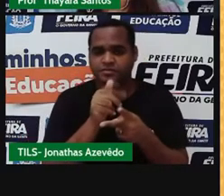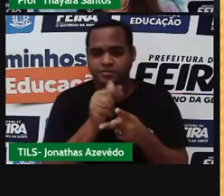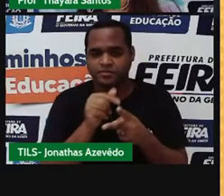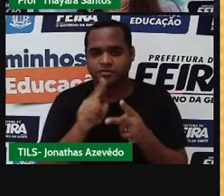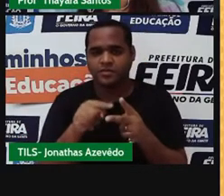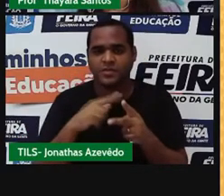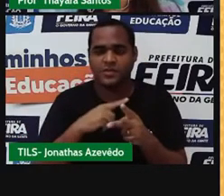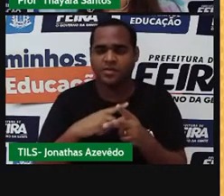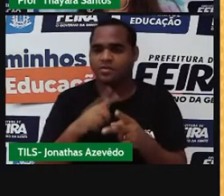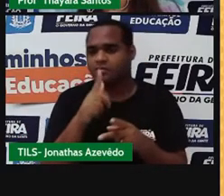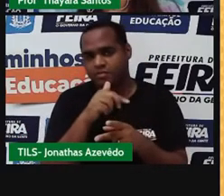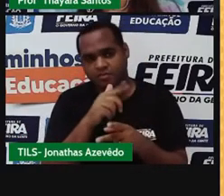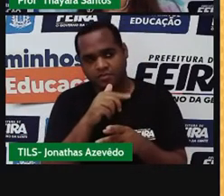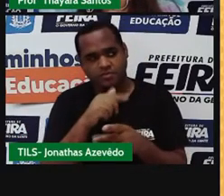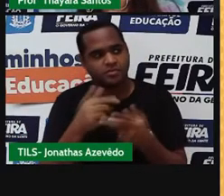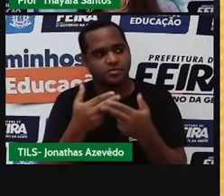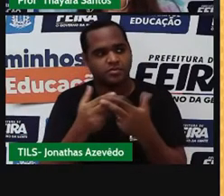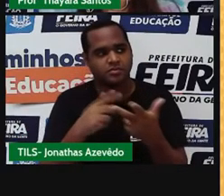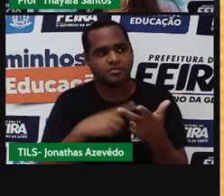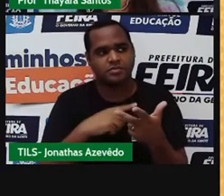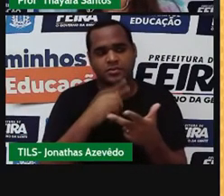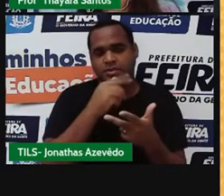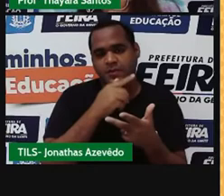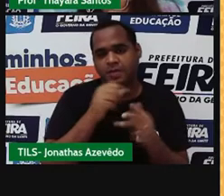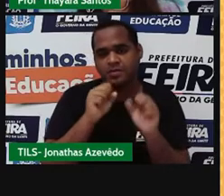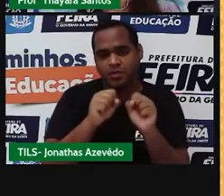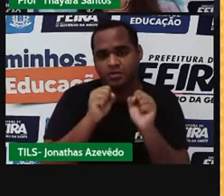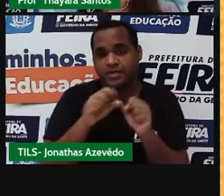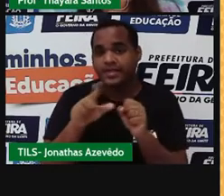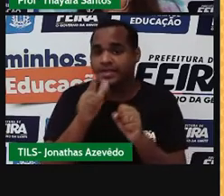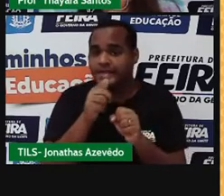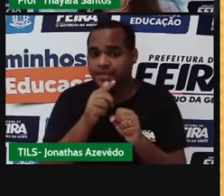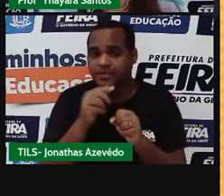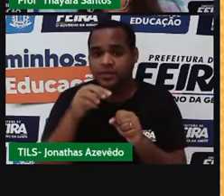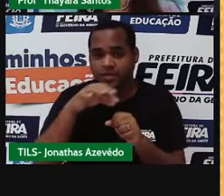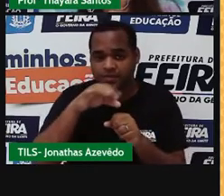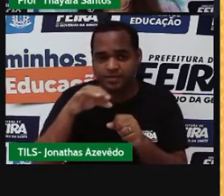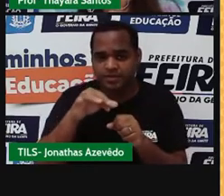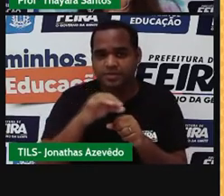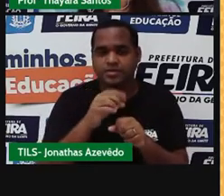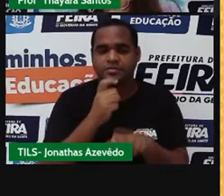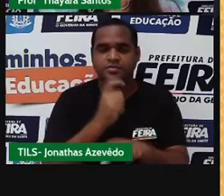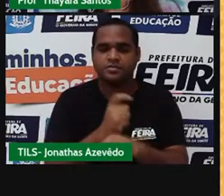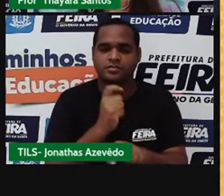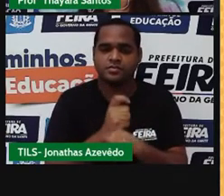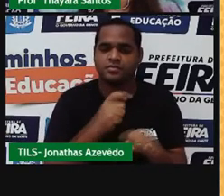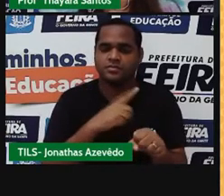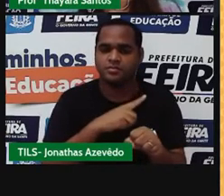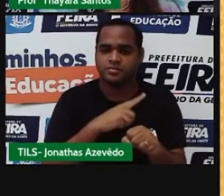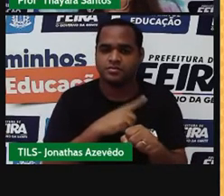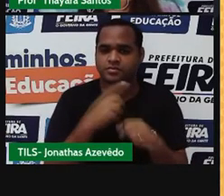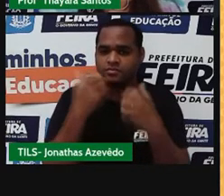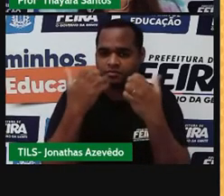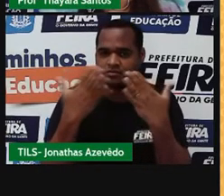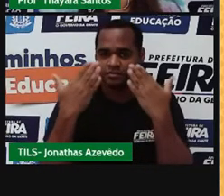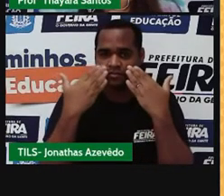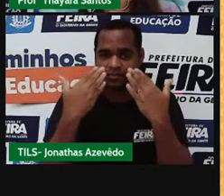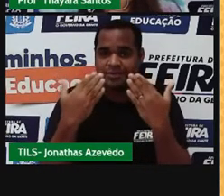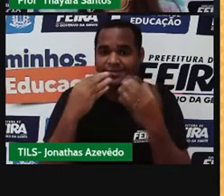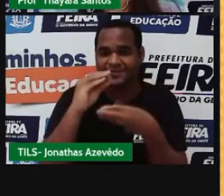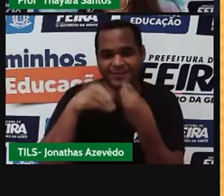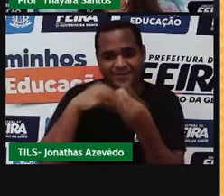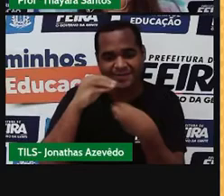em estado líquido e o sal em estado sólido. Não existem apenas as misturas em estado líquido.